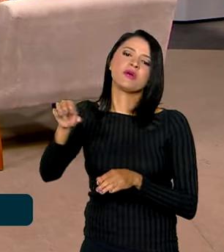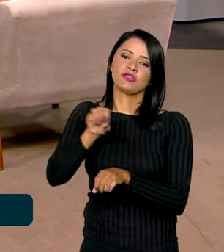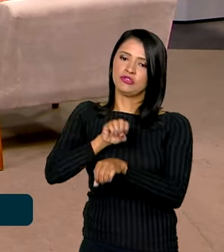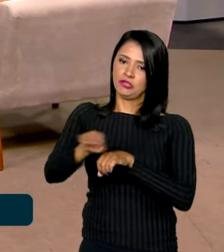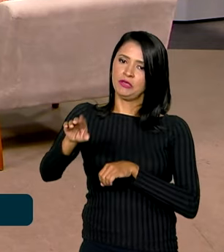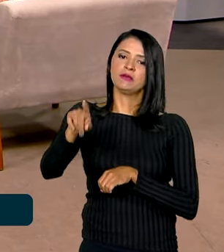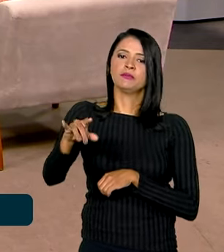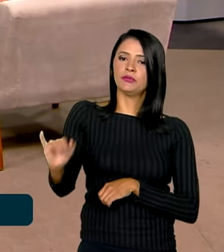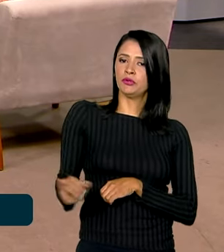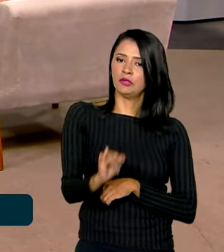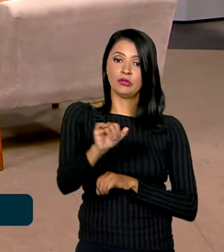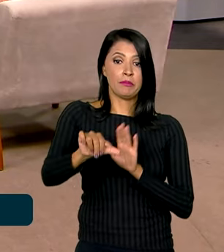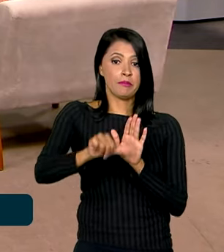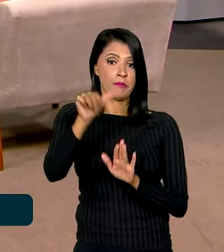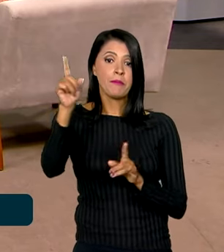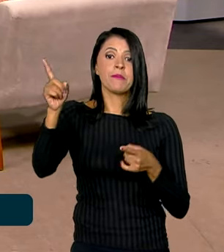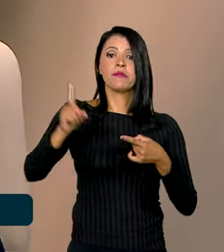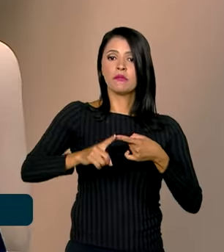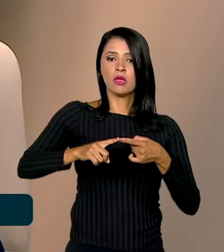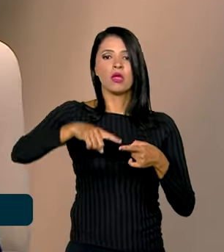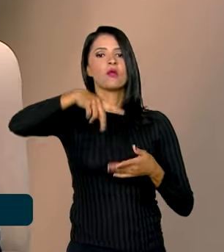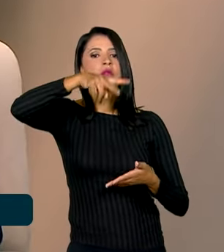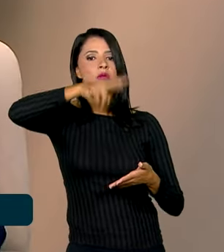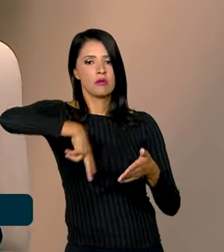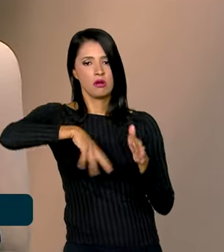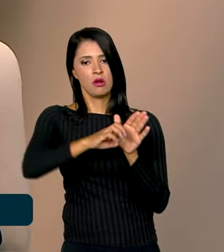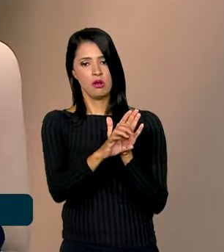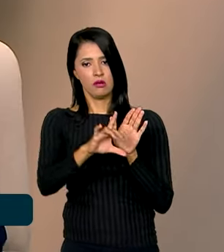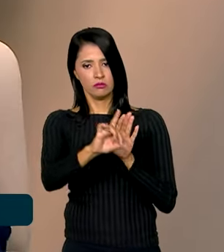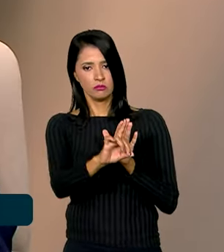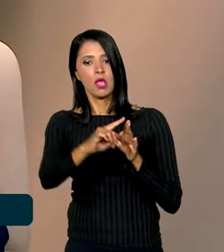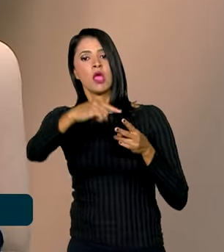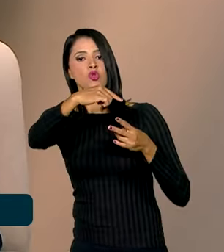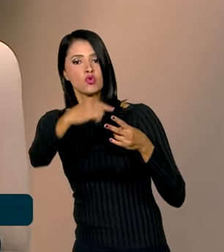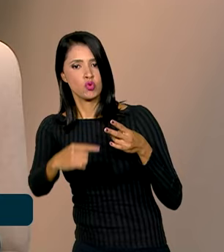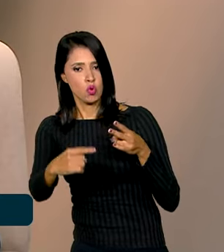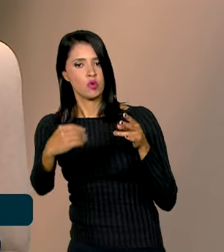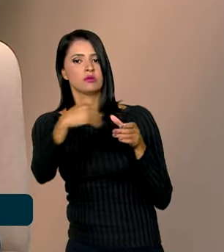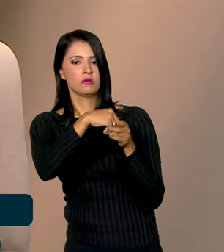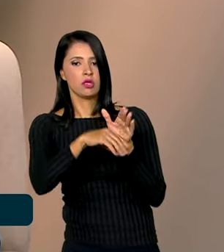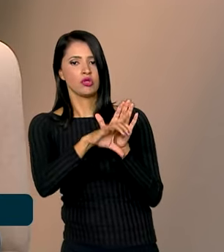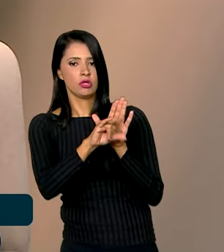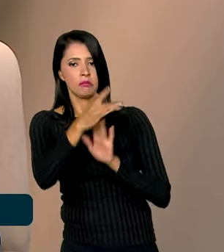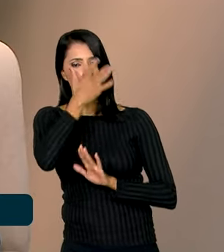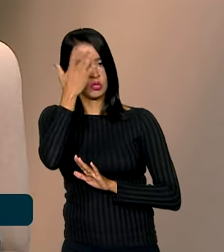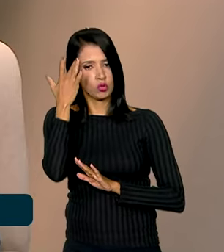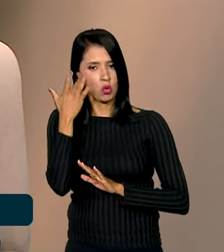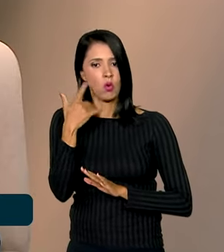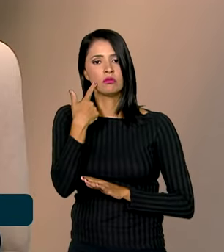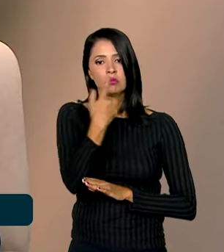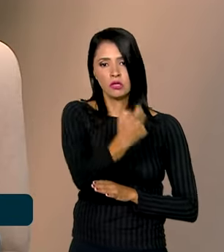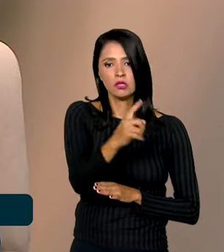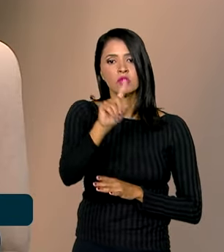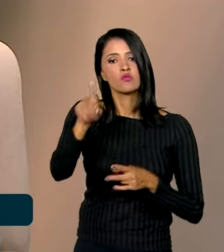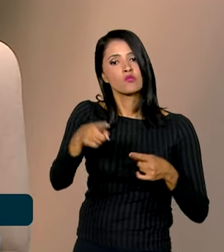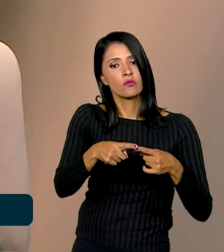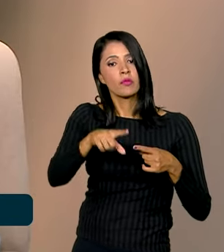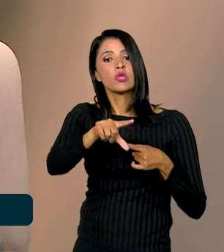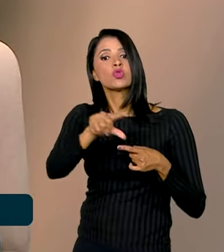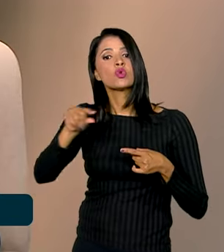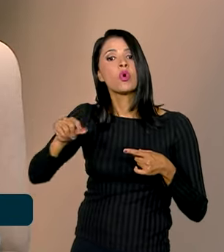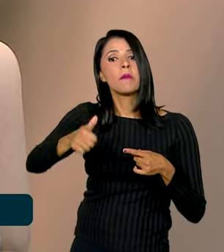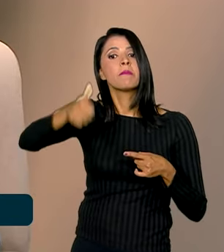óbvia, leia o edital, mas aí eu queria dar dois destaques no edital para que as pessoas que vão fazer. Um é a escolha da ordem de